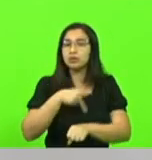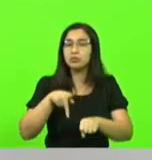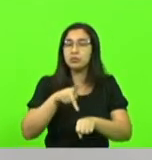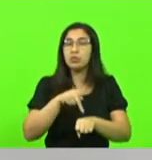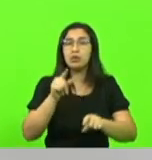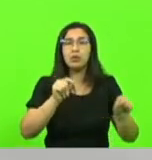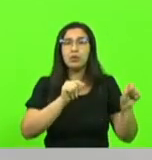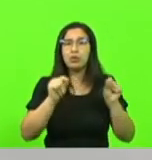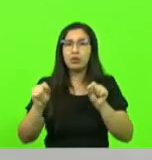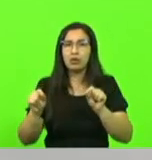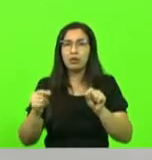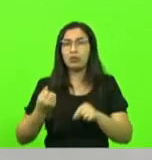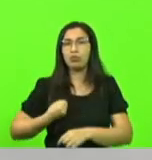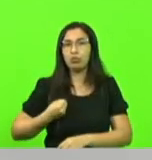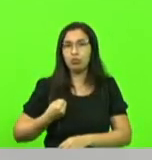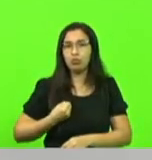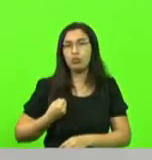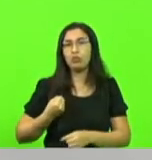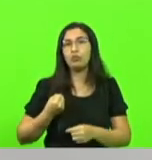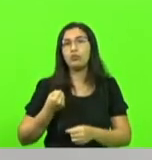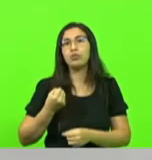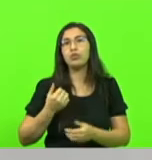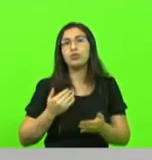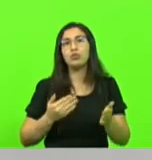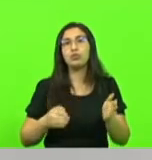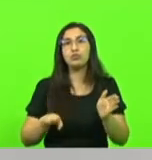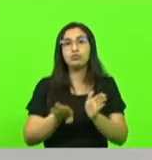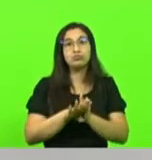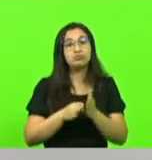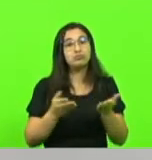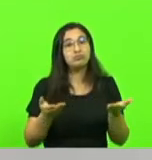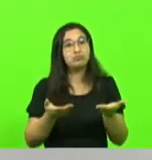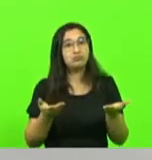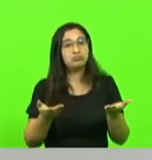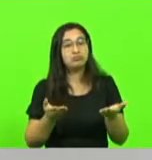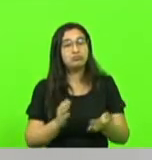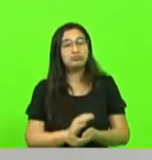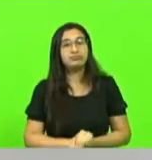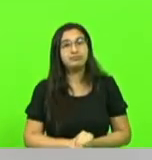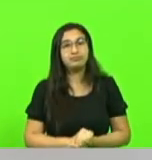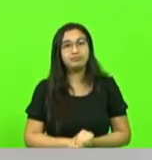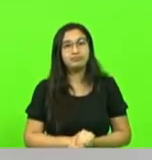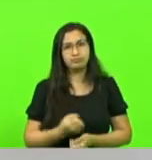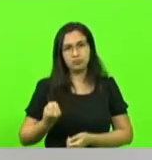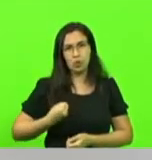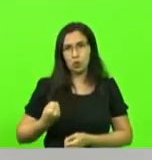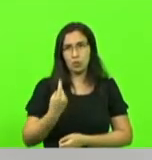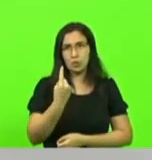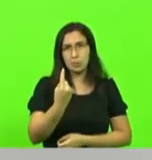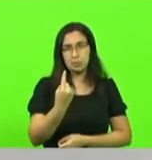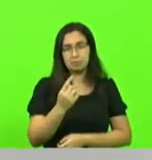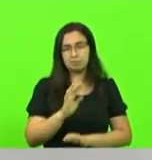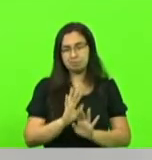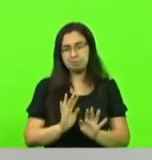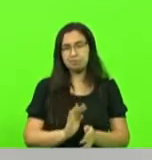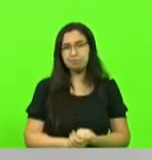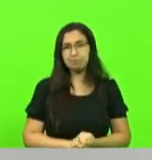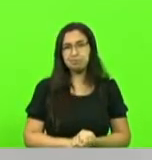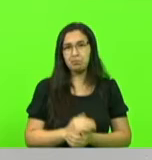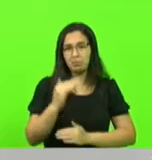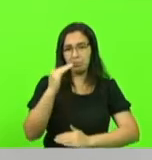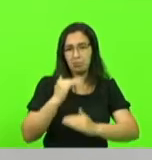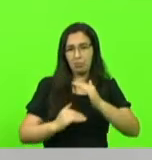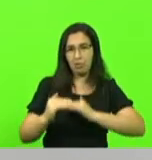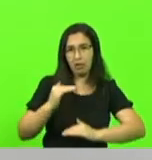que esses números estão chegando no dia de hoje. só um dado aqui dos retrocessos